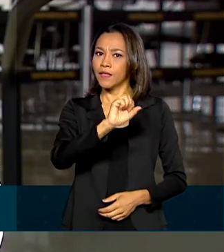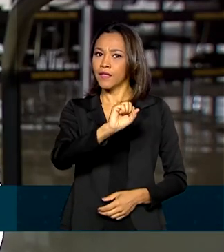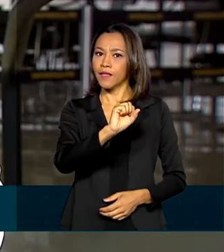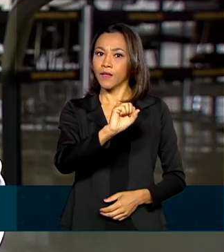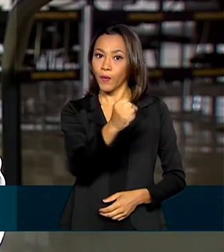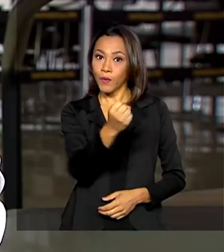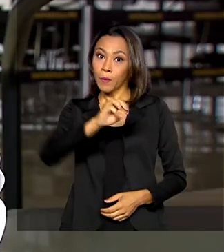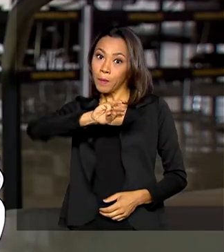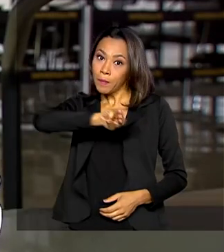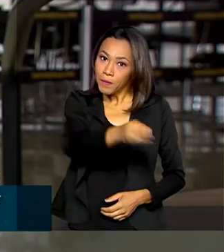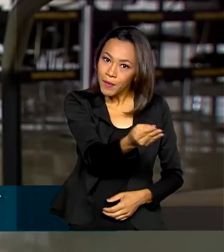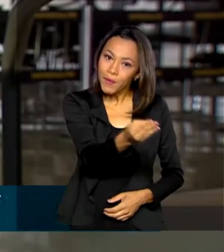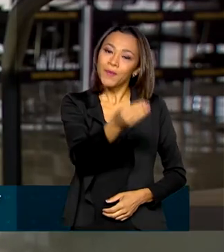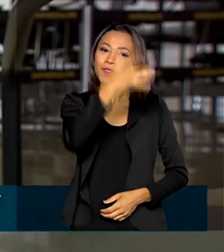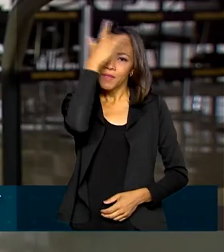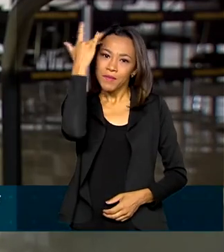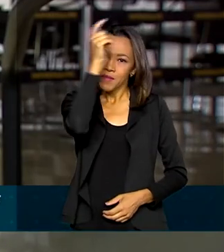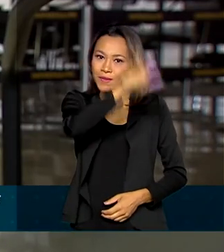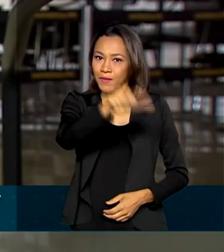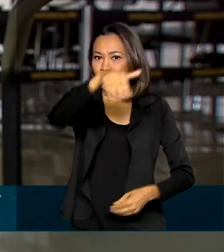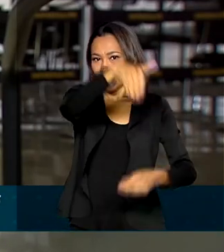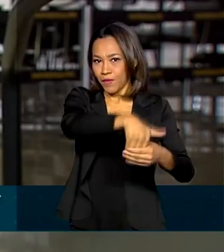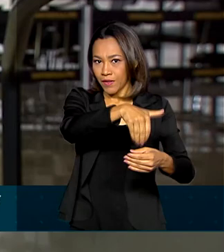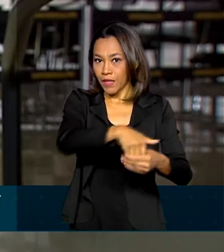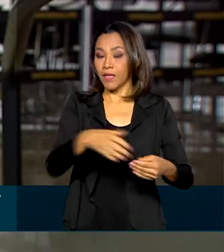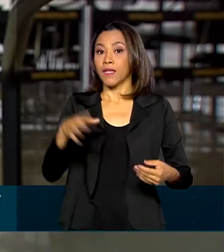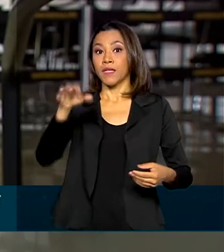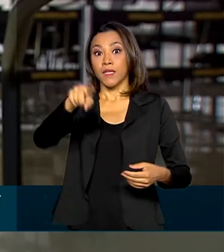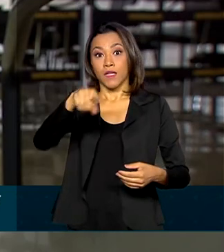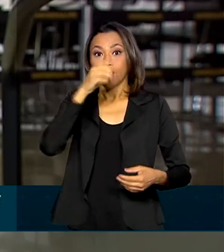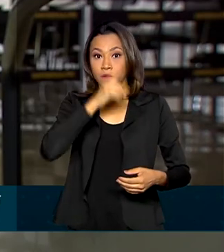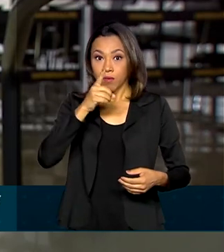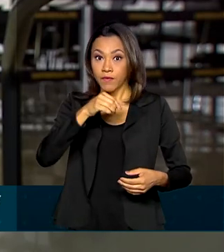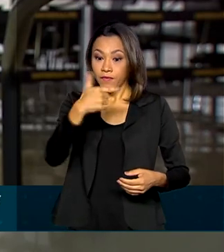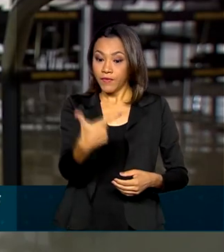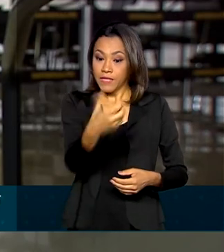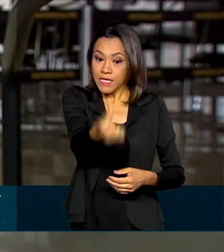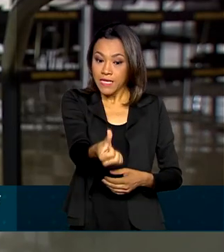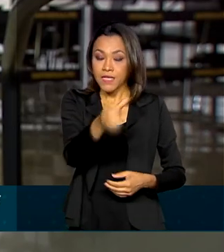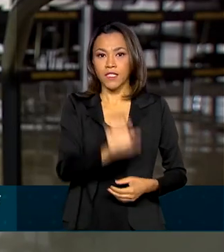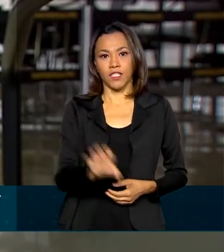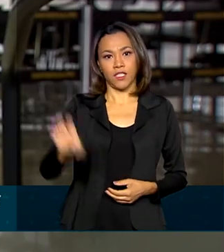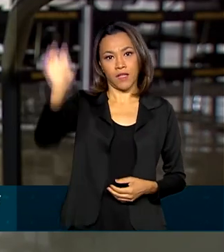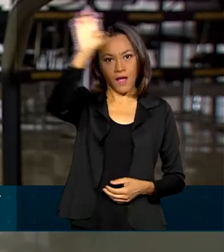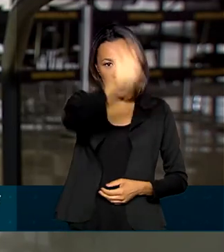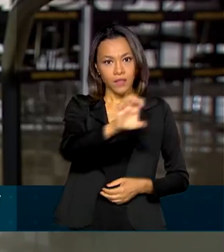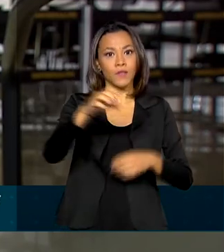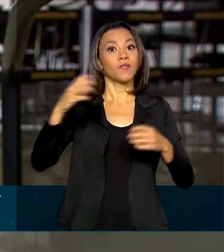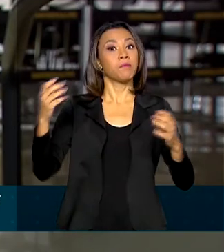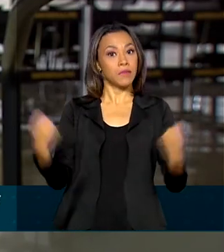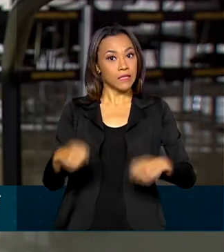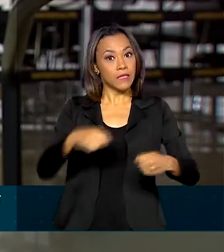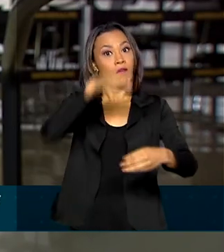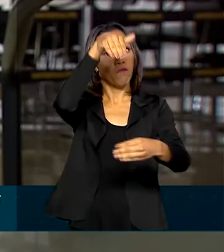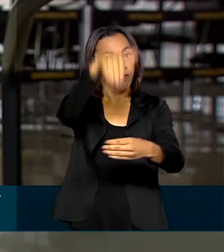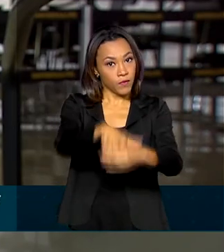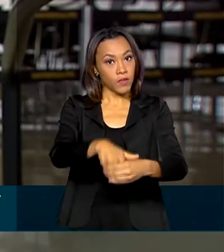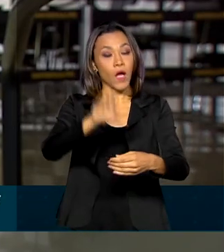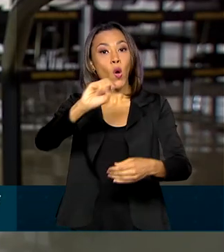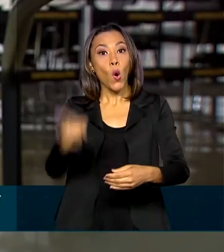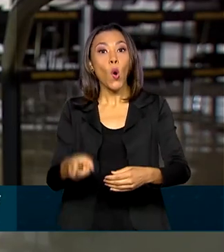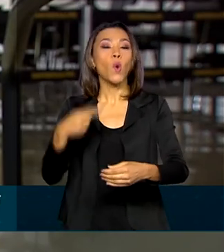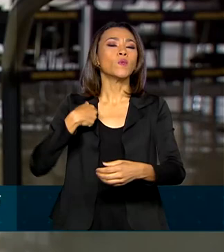eleitores. No domingo, quem tem domicílio eleitoral em algum dos 26 estados deve votar ou justificar a ausência.